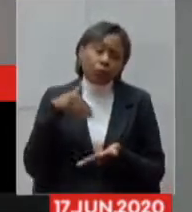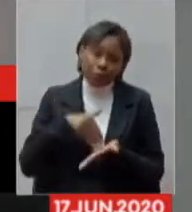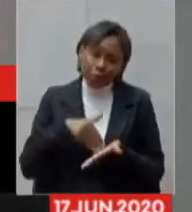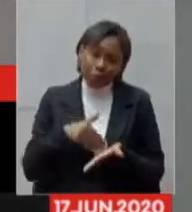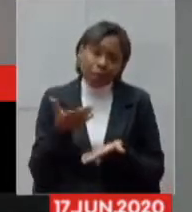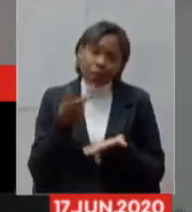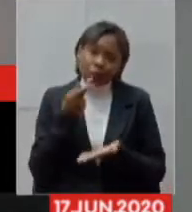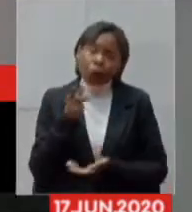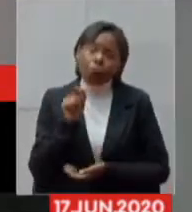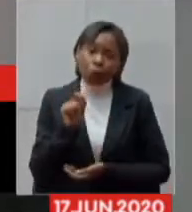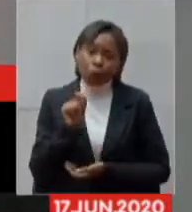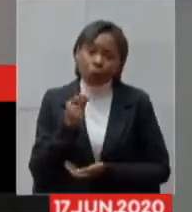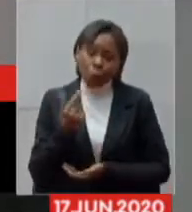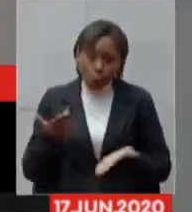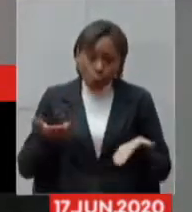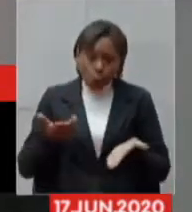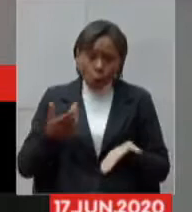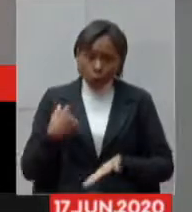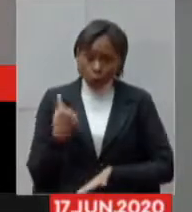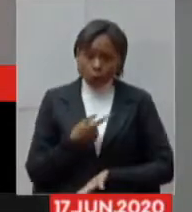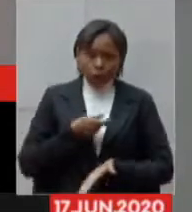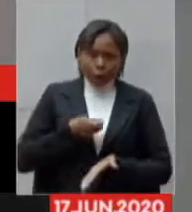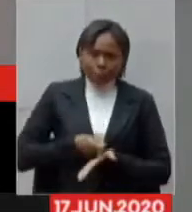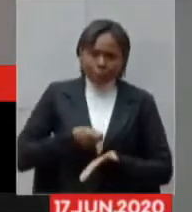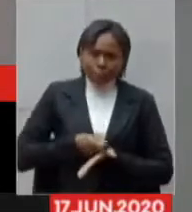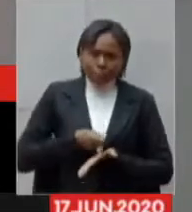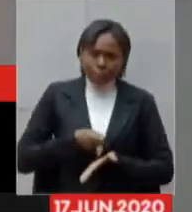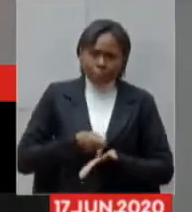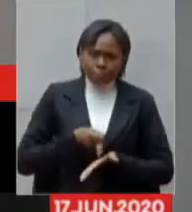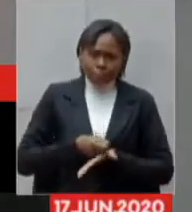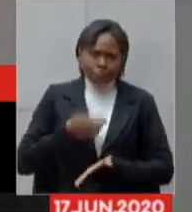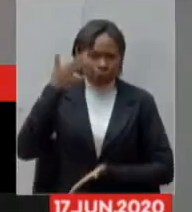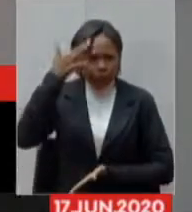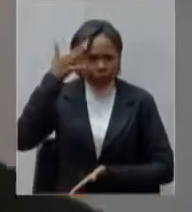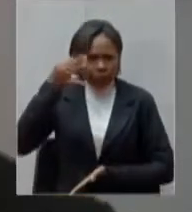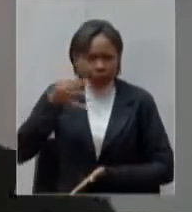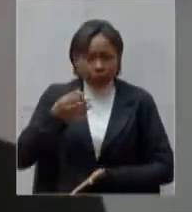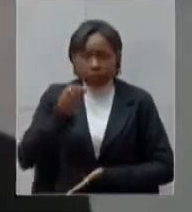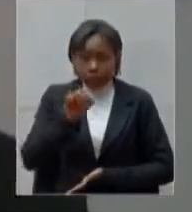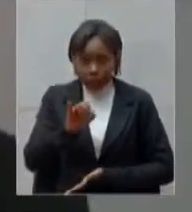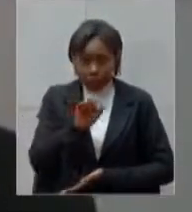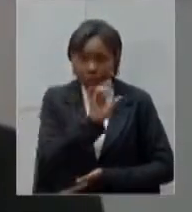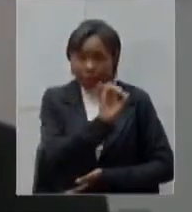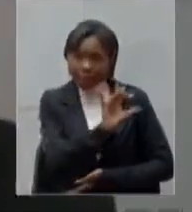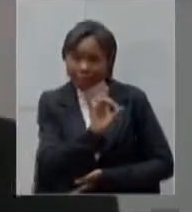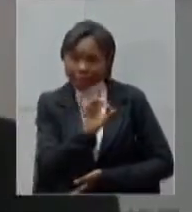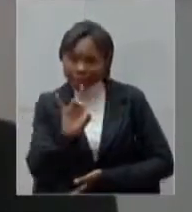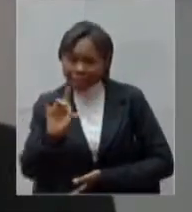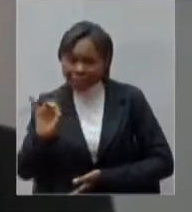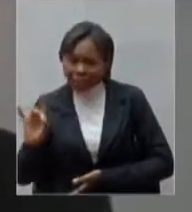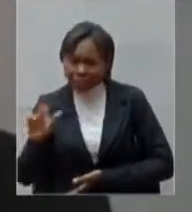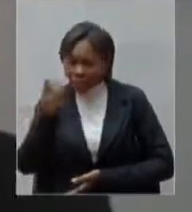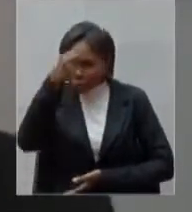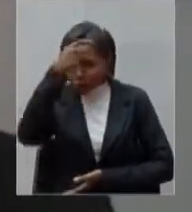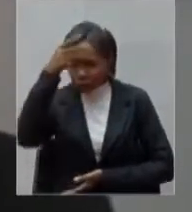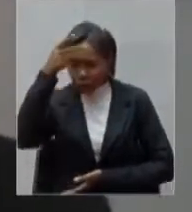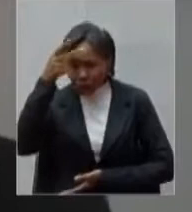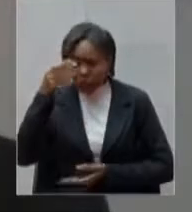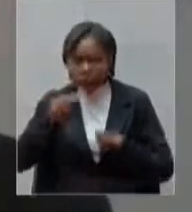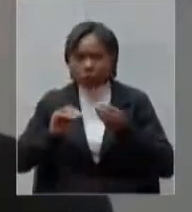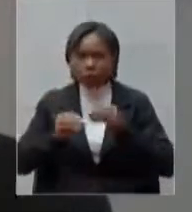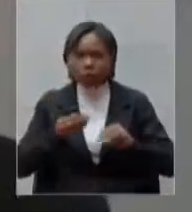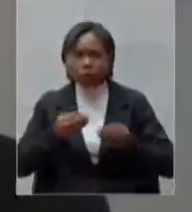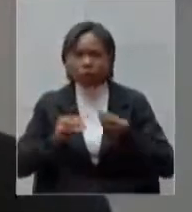muito cobrados hoje eu tenho certeza que cada prefeito para que a gente flexibilize impostos